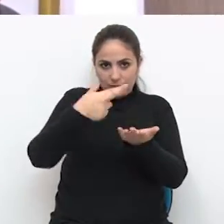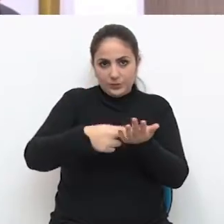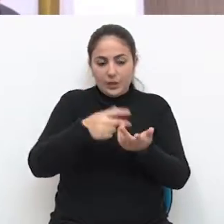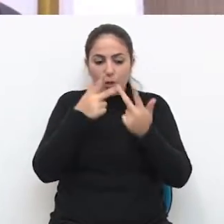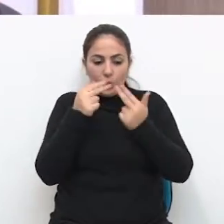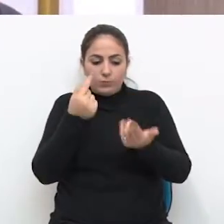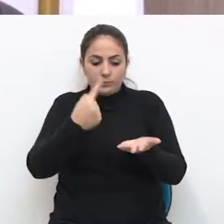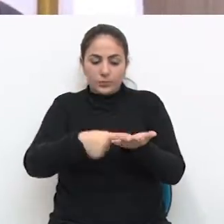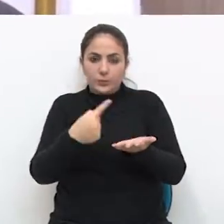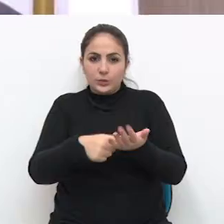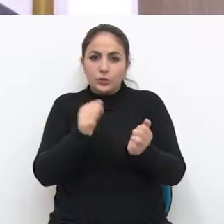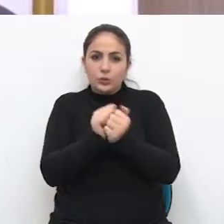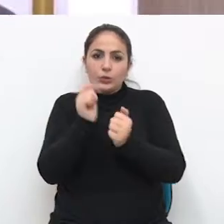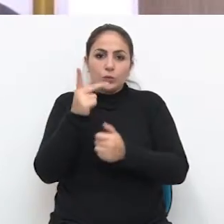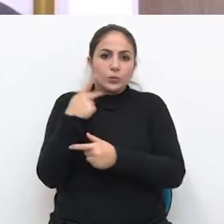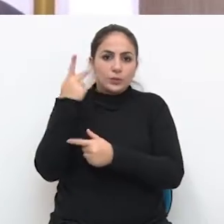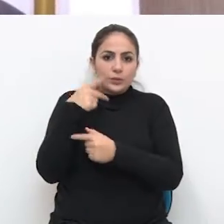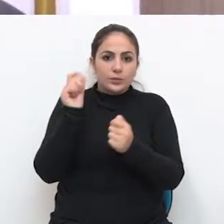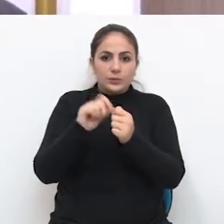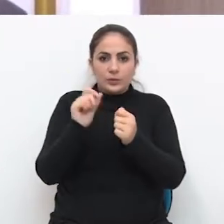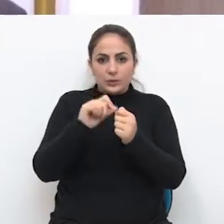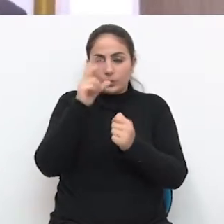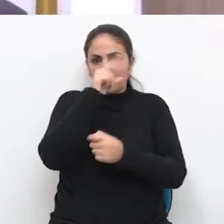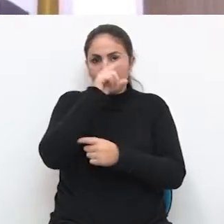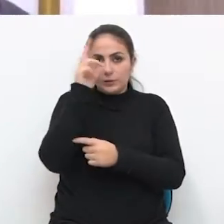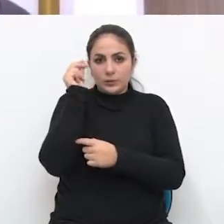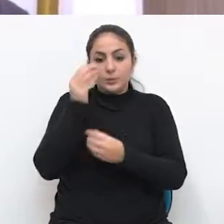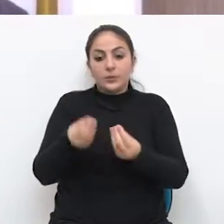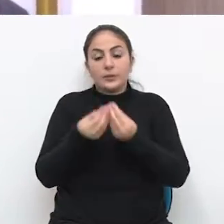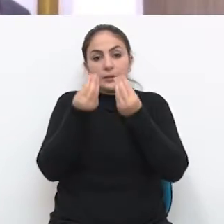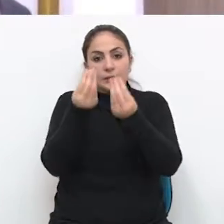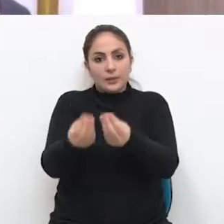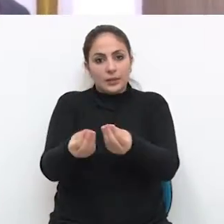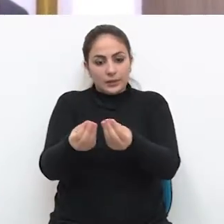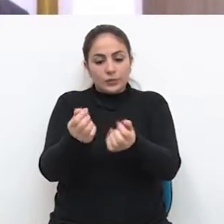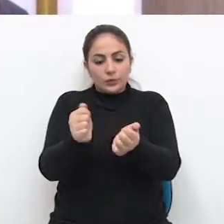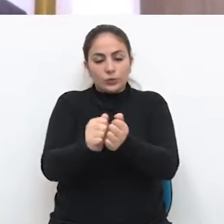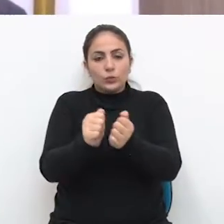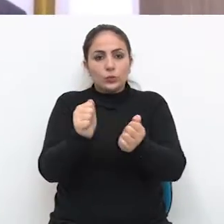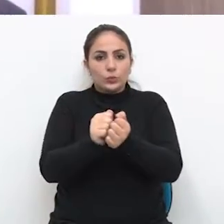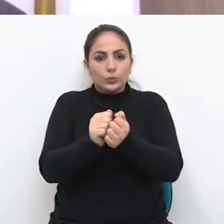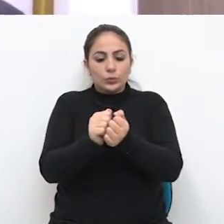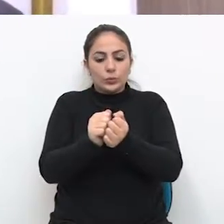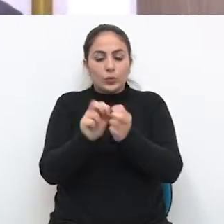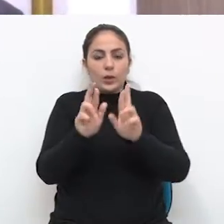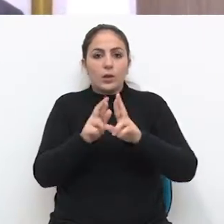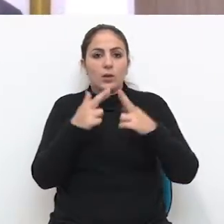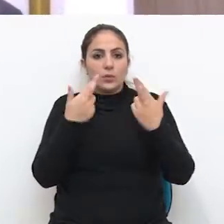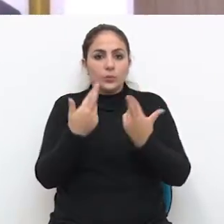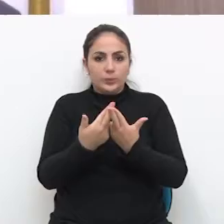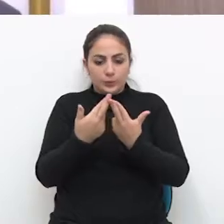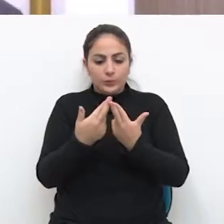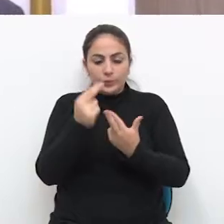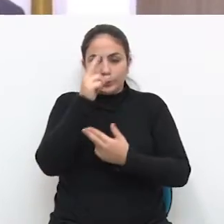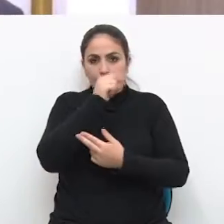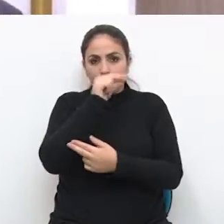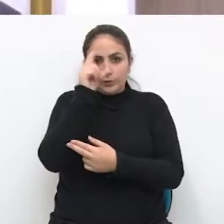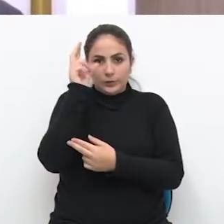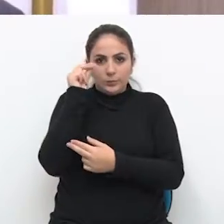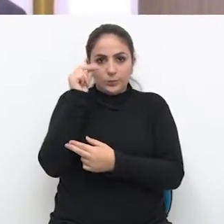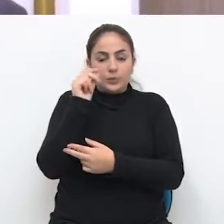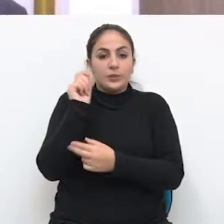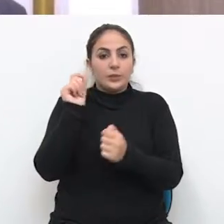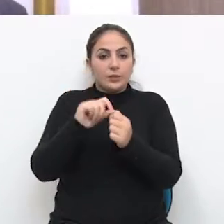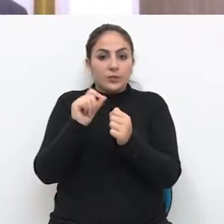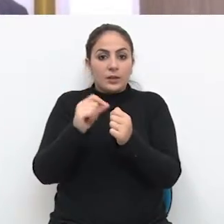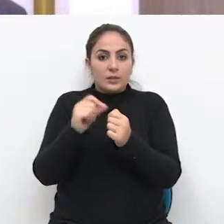num acordo que os vereadores fizeram com o Executivo serão encaminhados através de reuniões com o Executivo